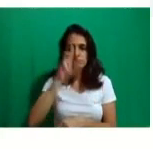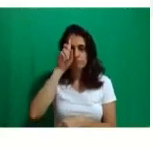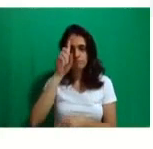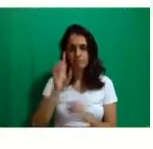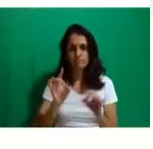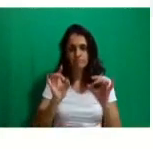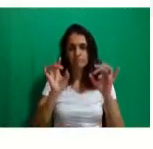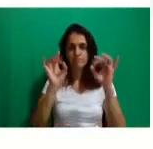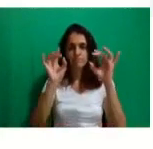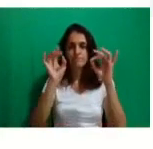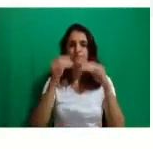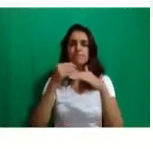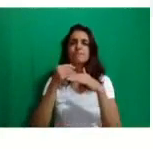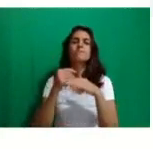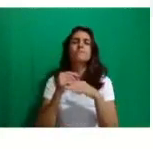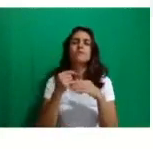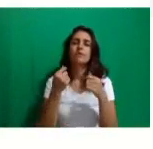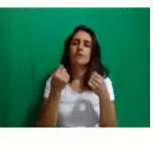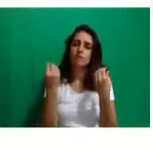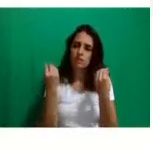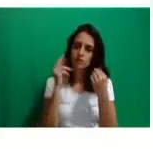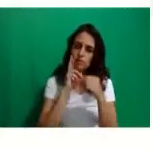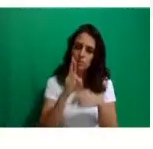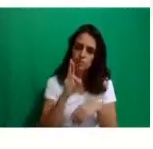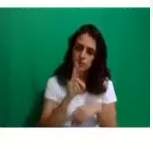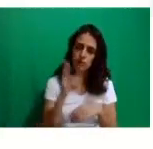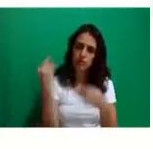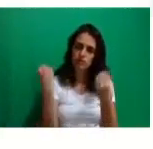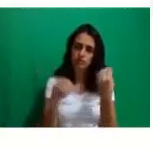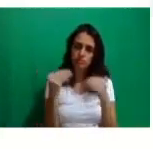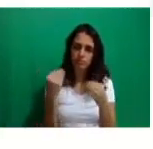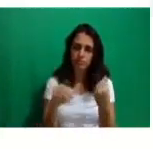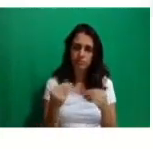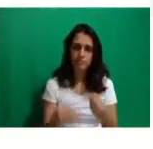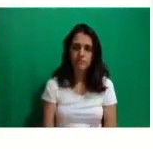também, tá bom? Pode passar, Alessandro, por favor.